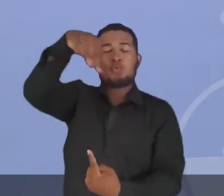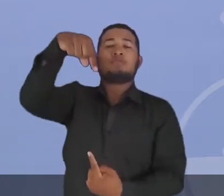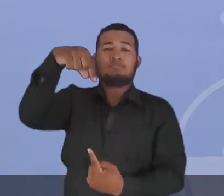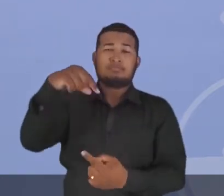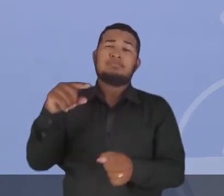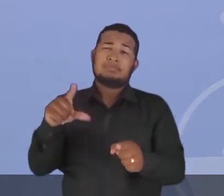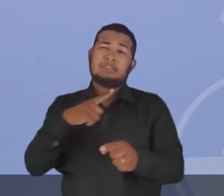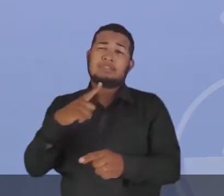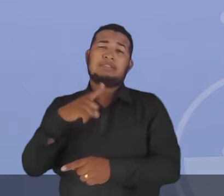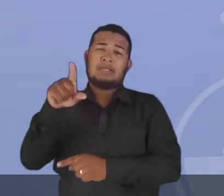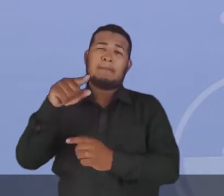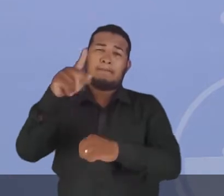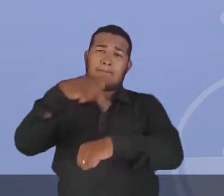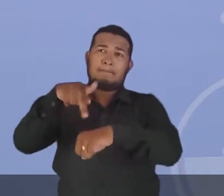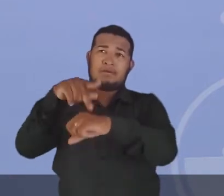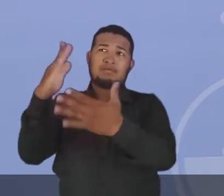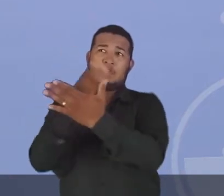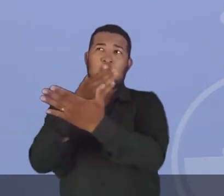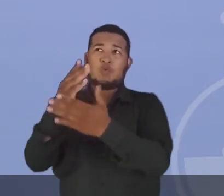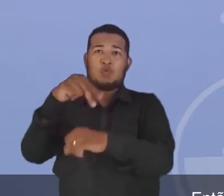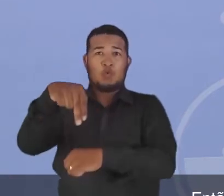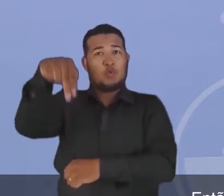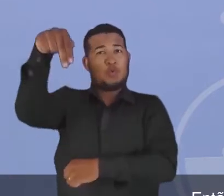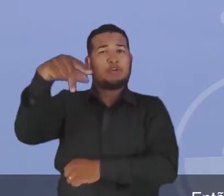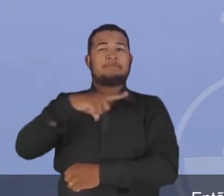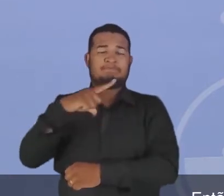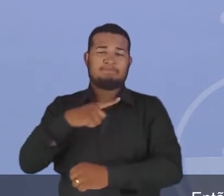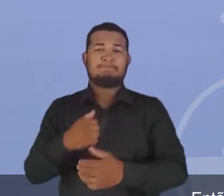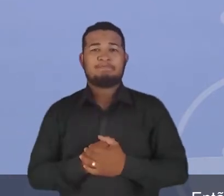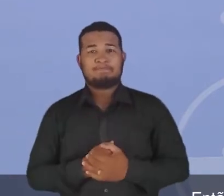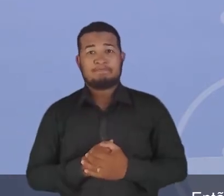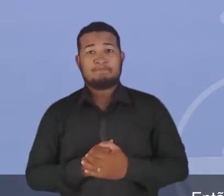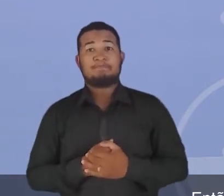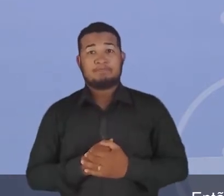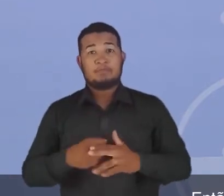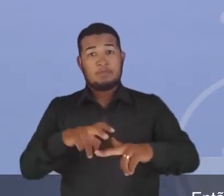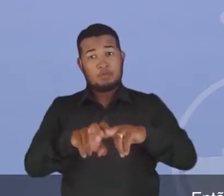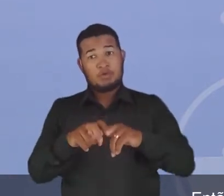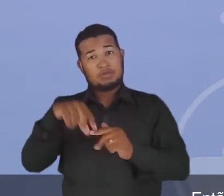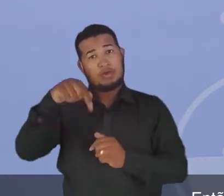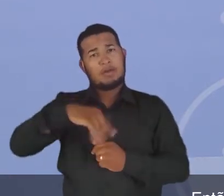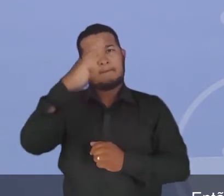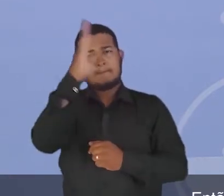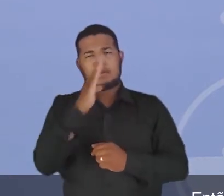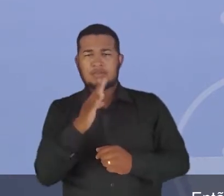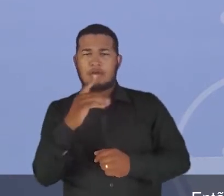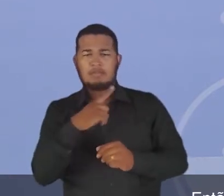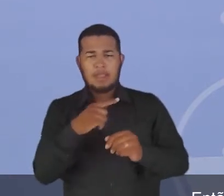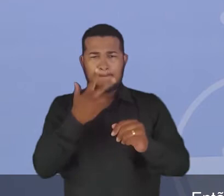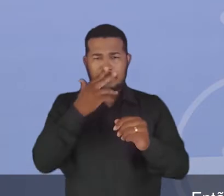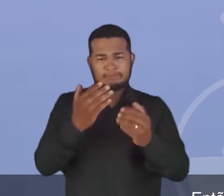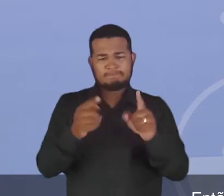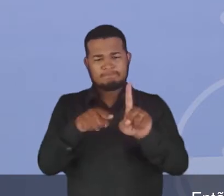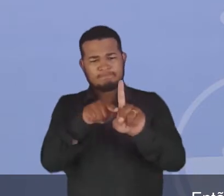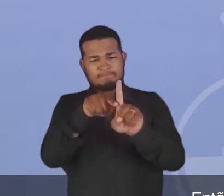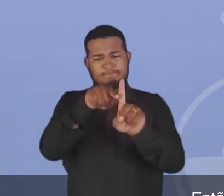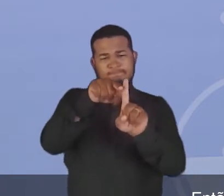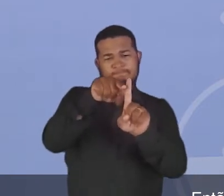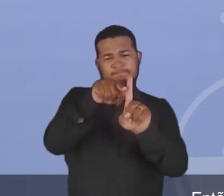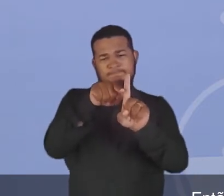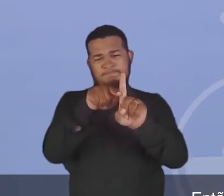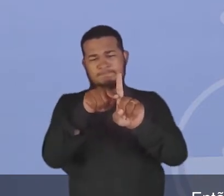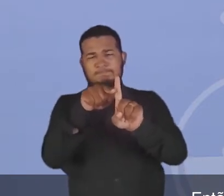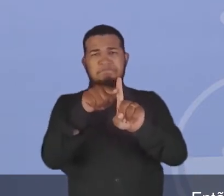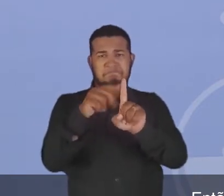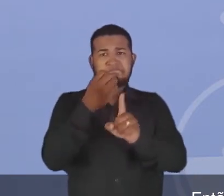em alguns países da região do Hemisfério Norte. Então, por isso, o Brasil tem umas condições climáticas favoráveis